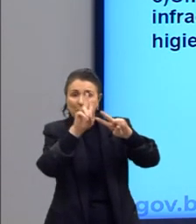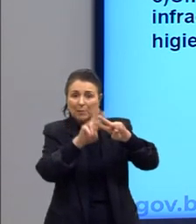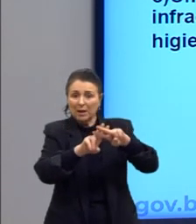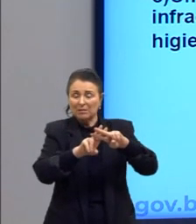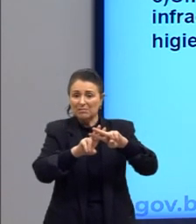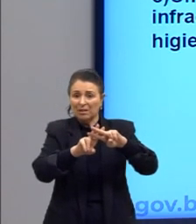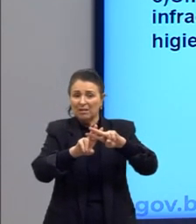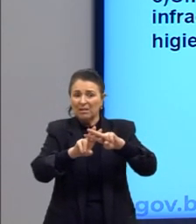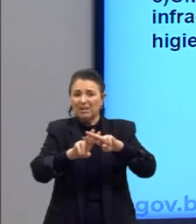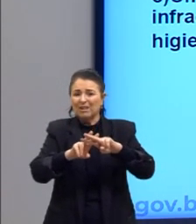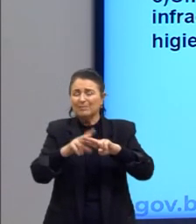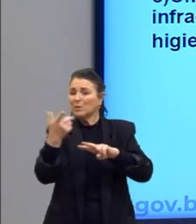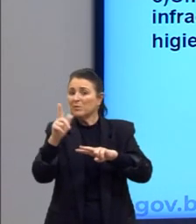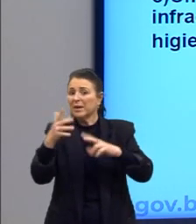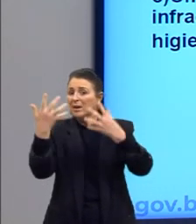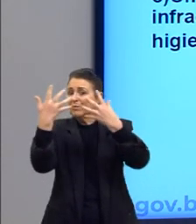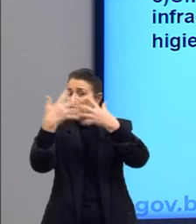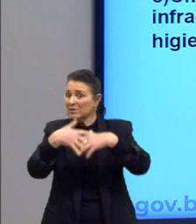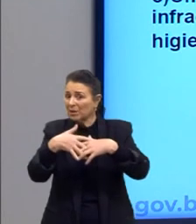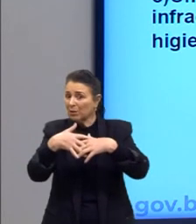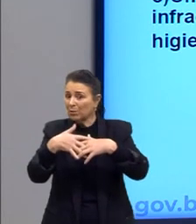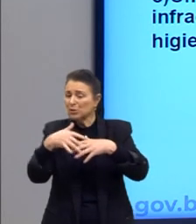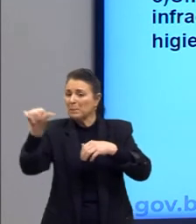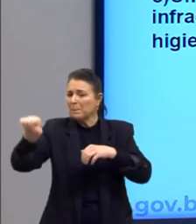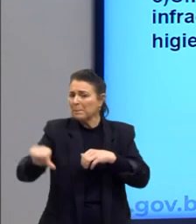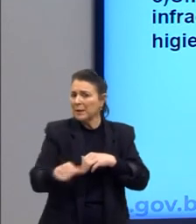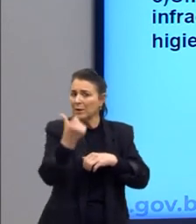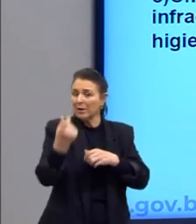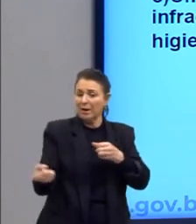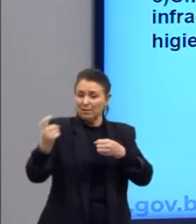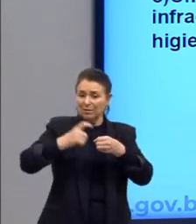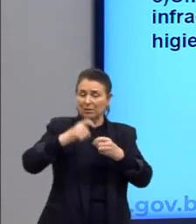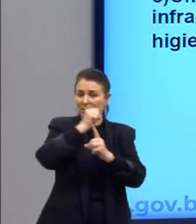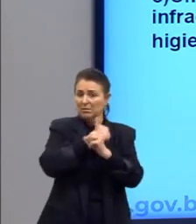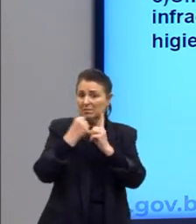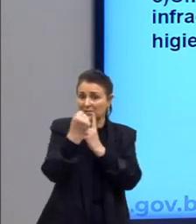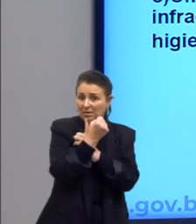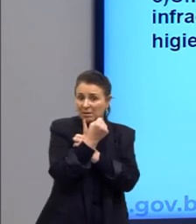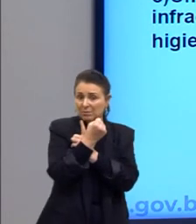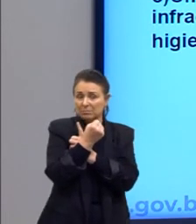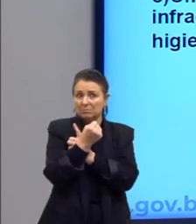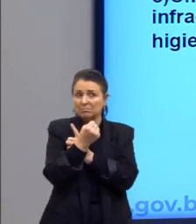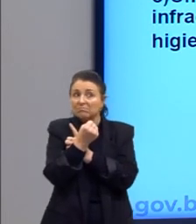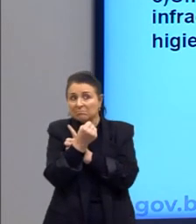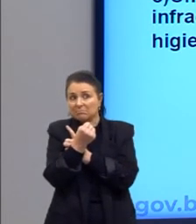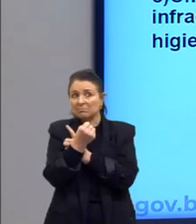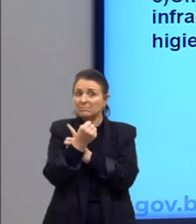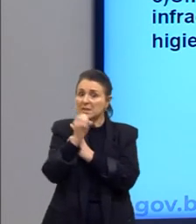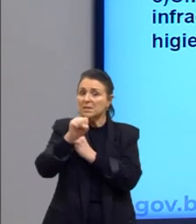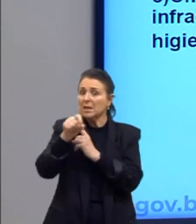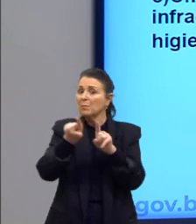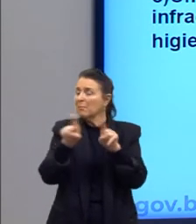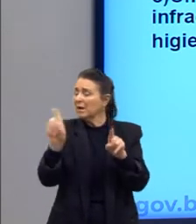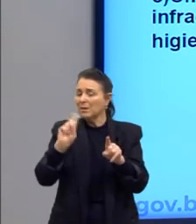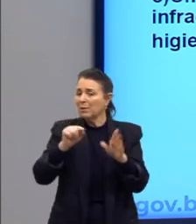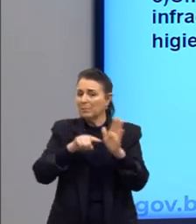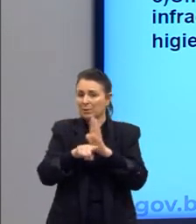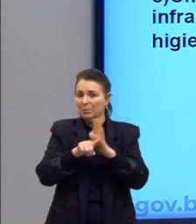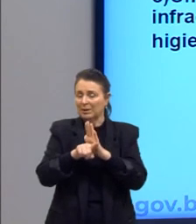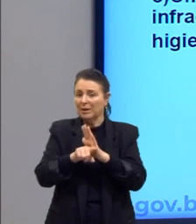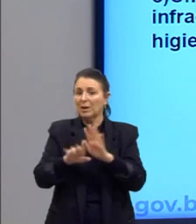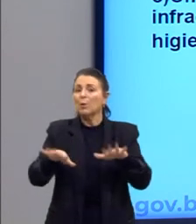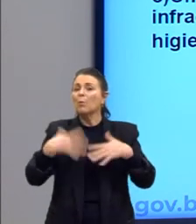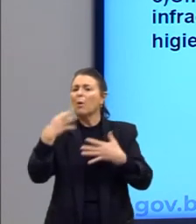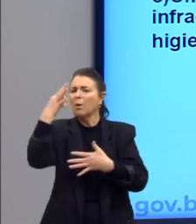cumprir a sua função de ressocialização também, mas não está de acordo com a pergunta, né? Então, o que se encaixa mais